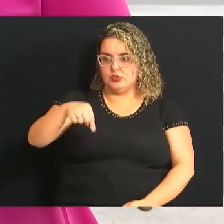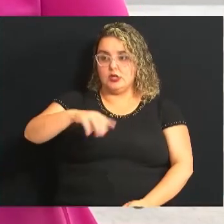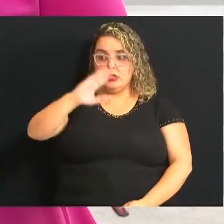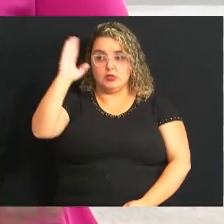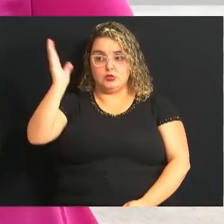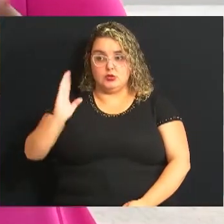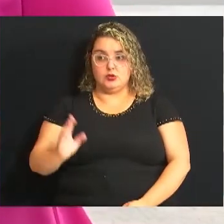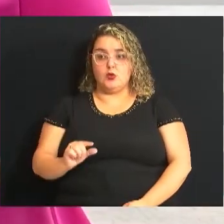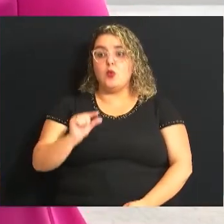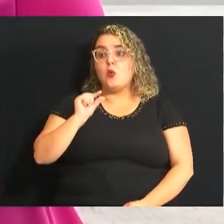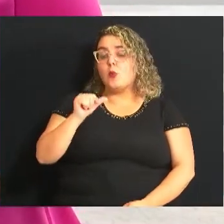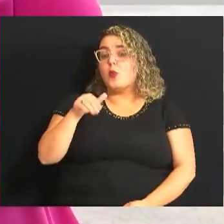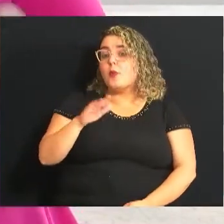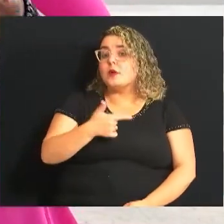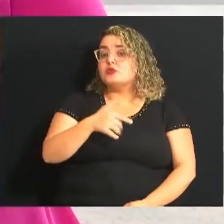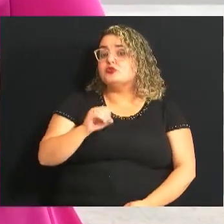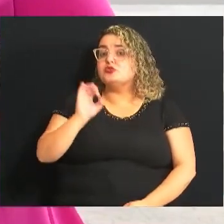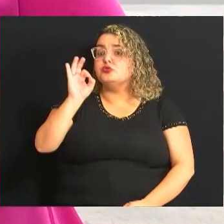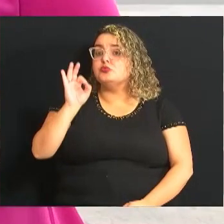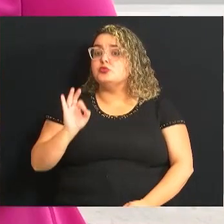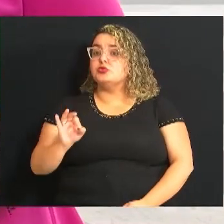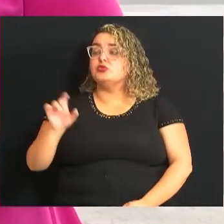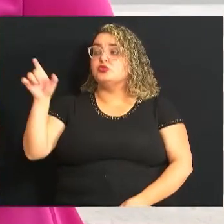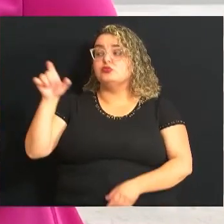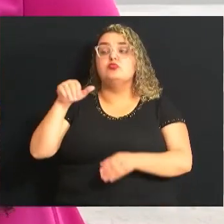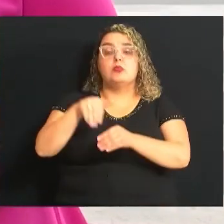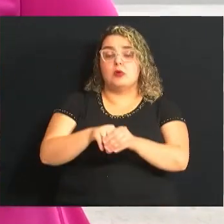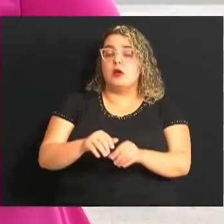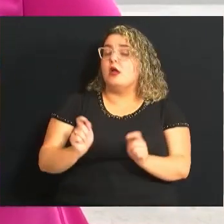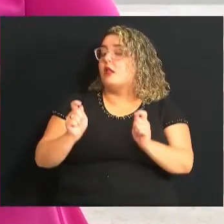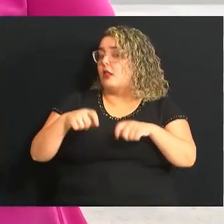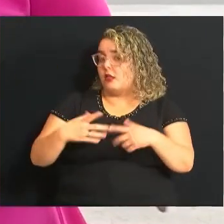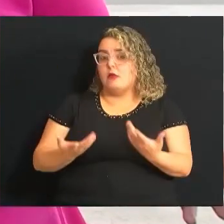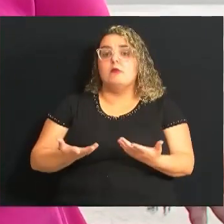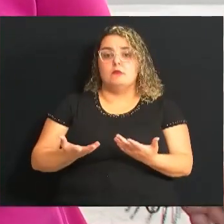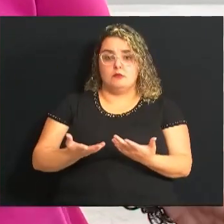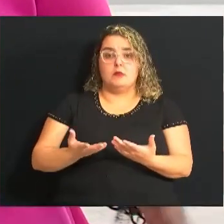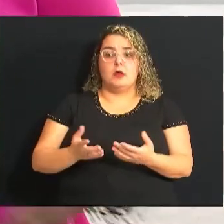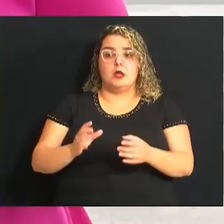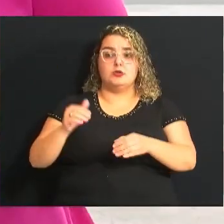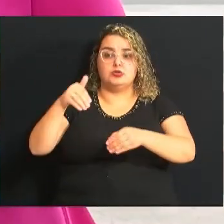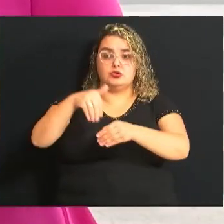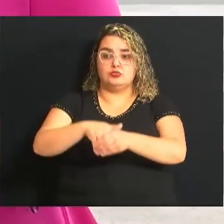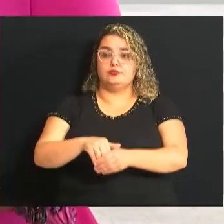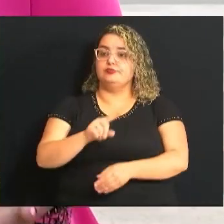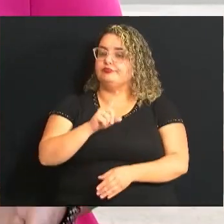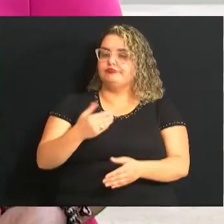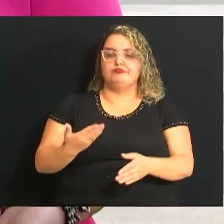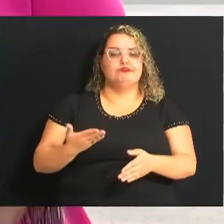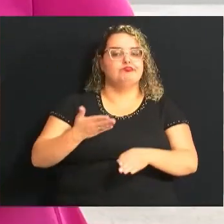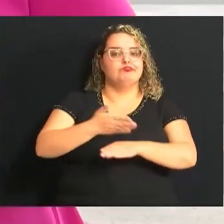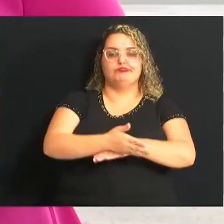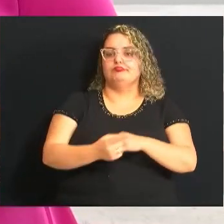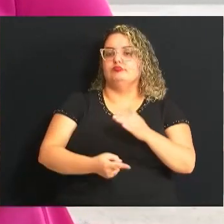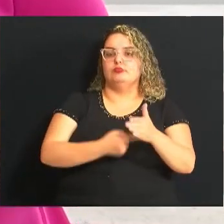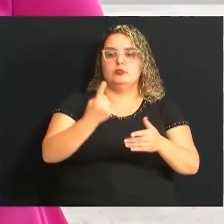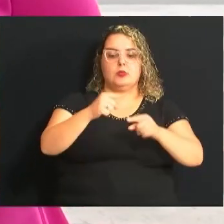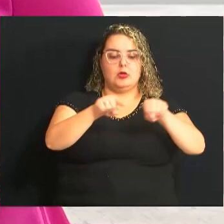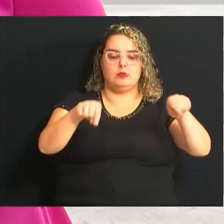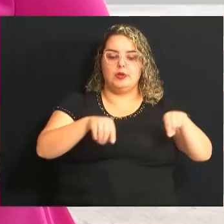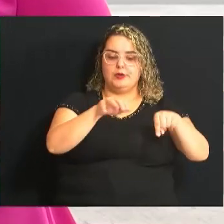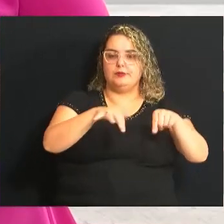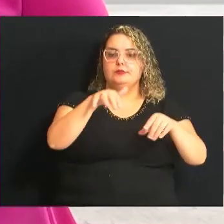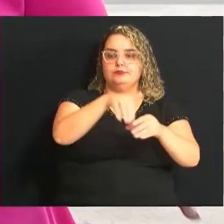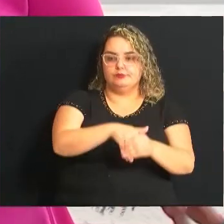No Brasil, um pouco mais de 20% dos eleitores aptos a votar não compareceram no primeiro